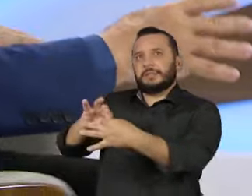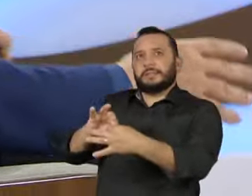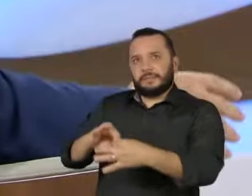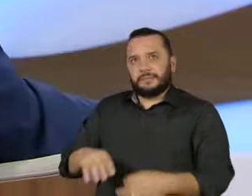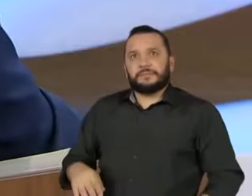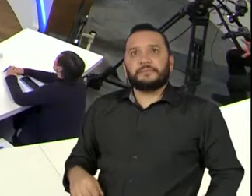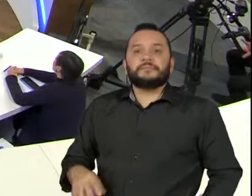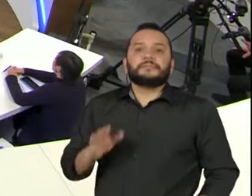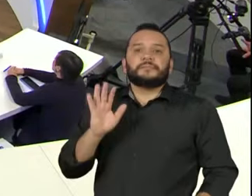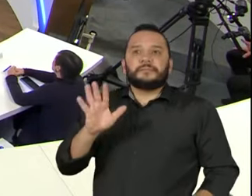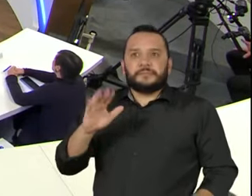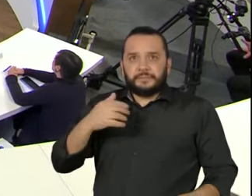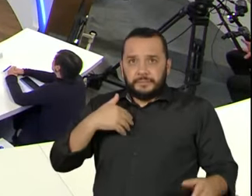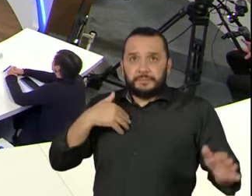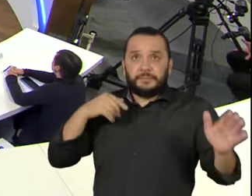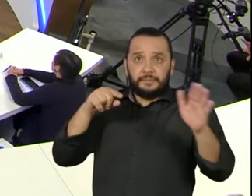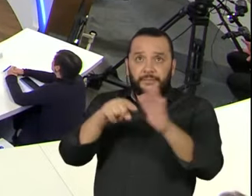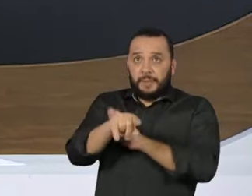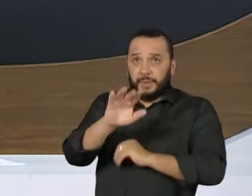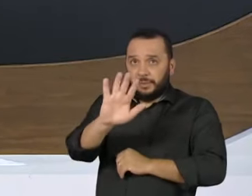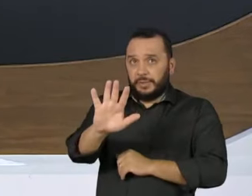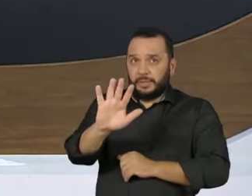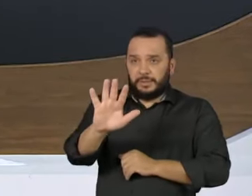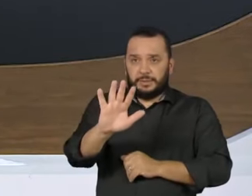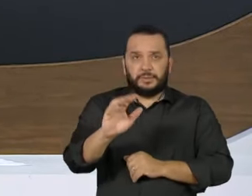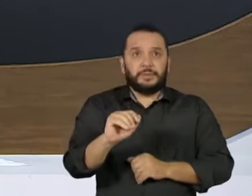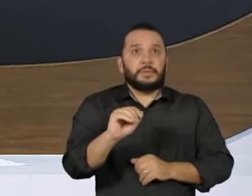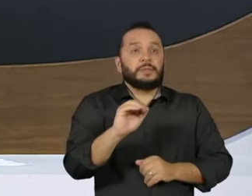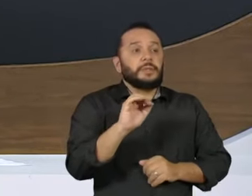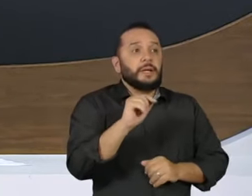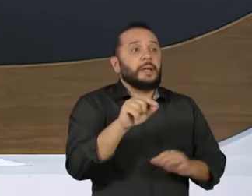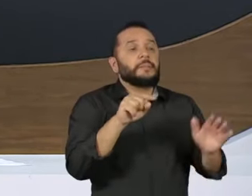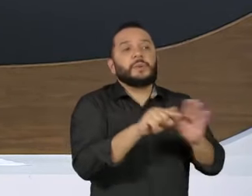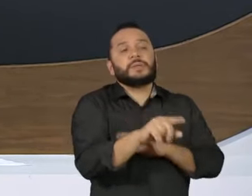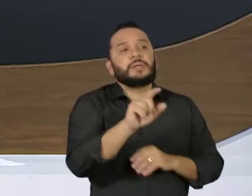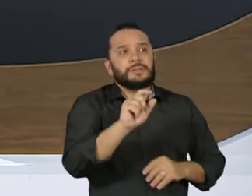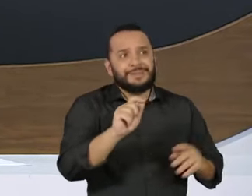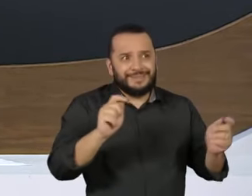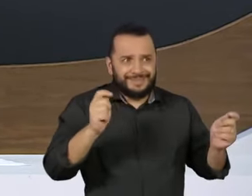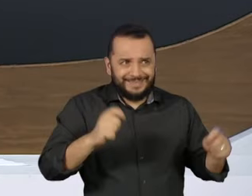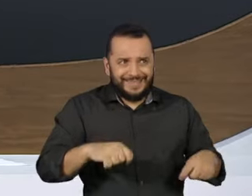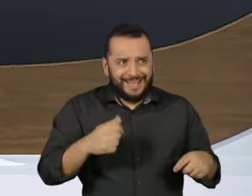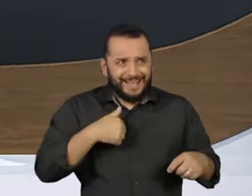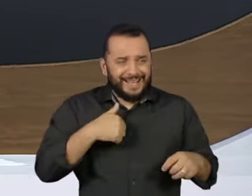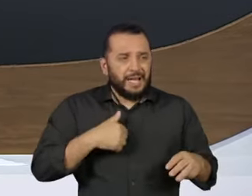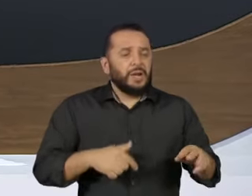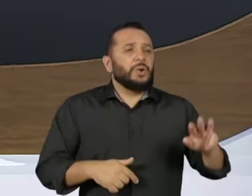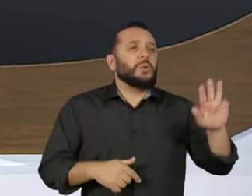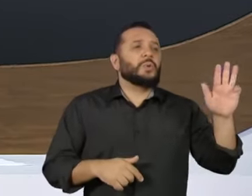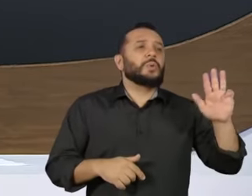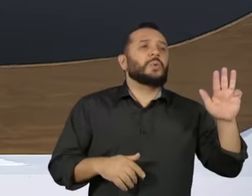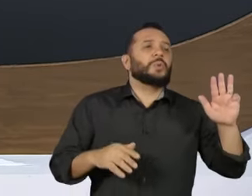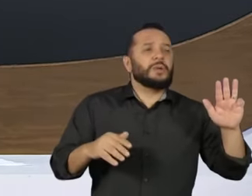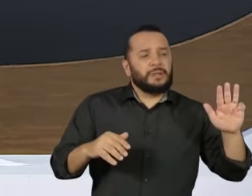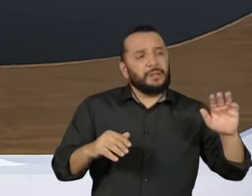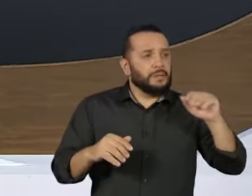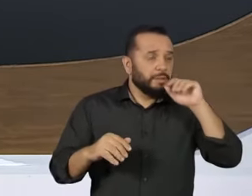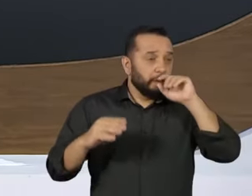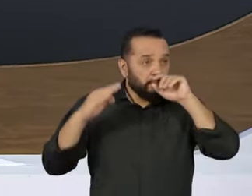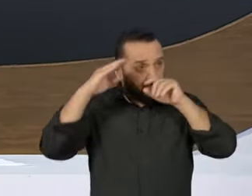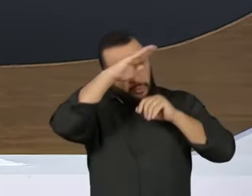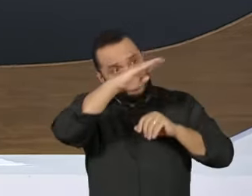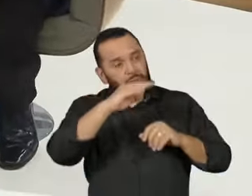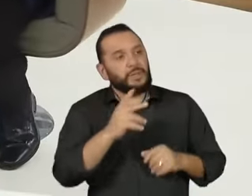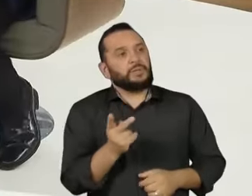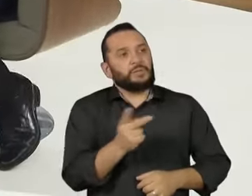Desculpe, Vera. perguntando, e depois eu vou girar, que a gente está se demorando muito em cada pergunta. Ela está perguntando se tem diferenças fundamentais no apreço pela democracia